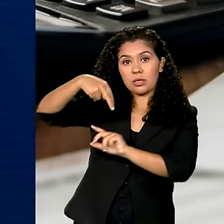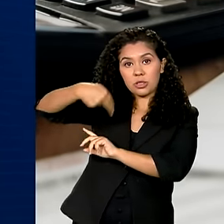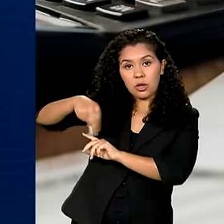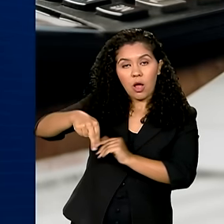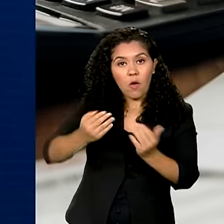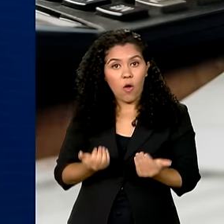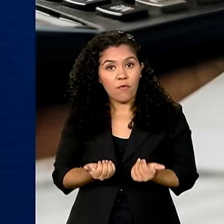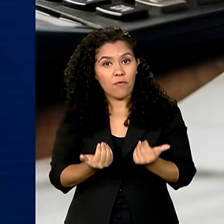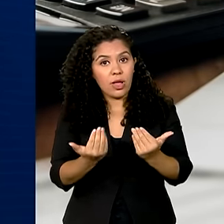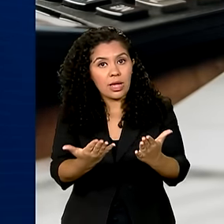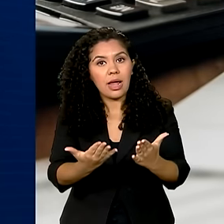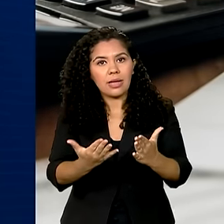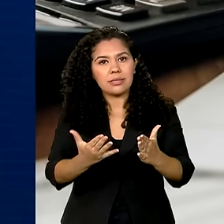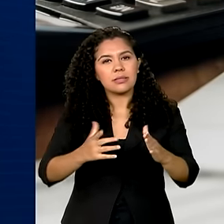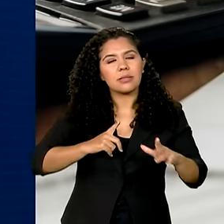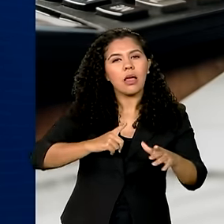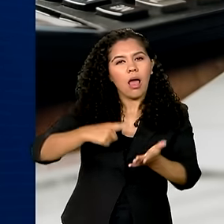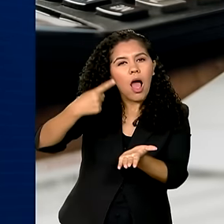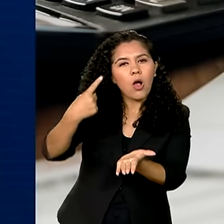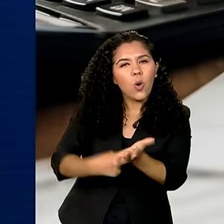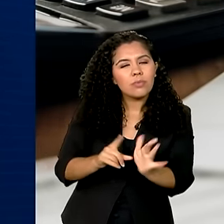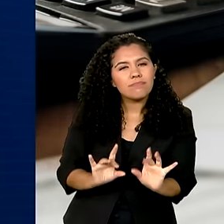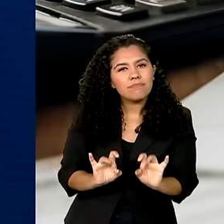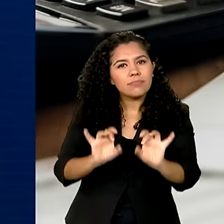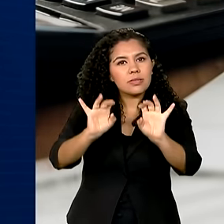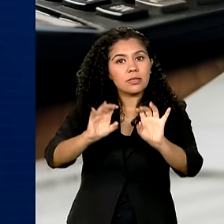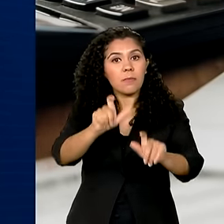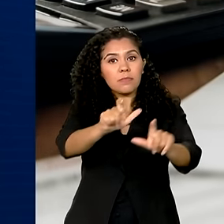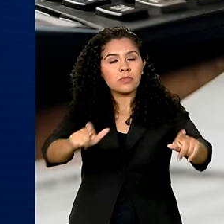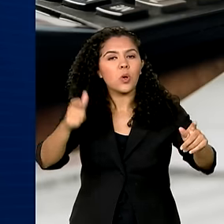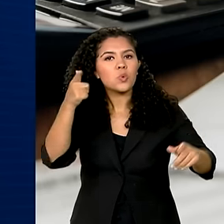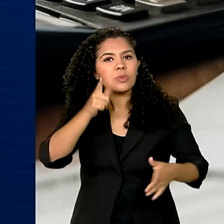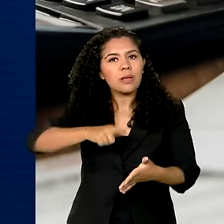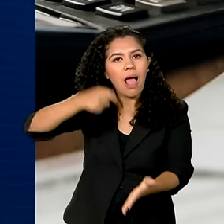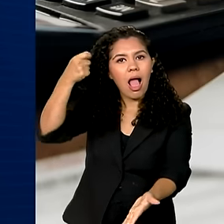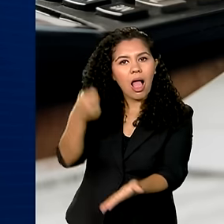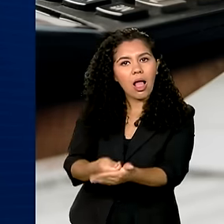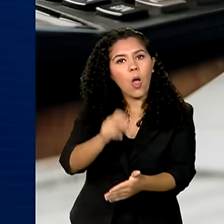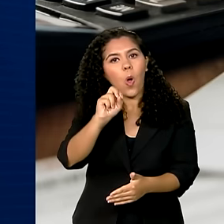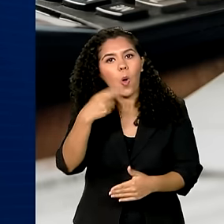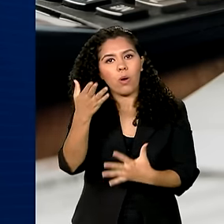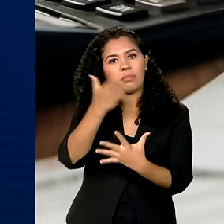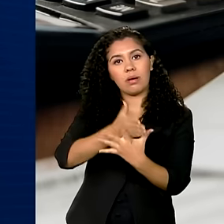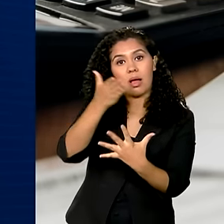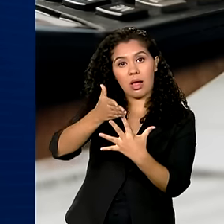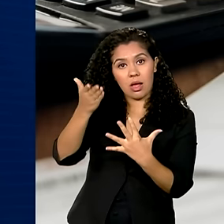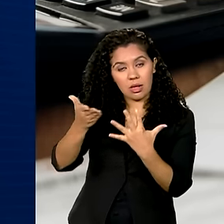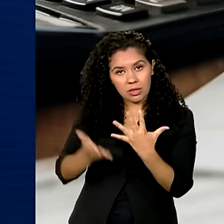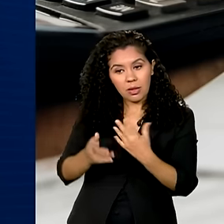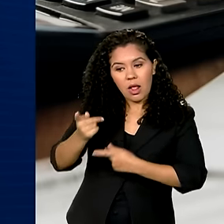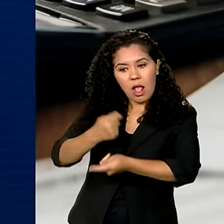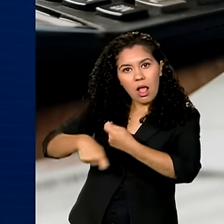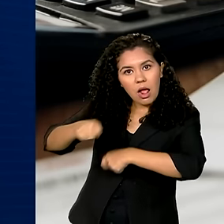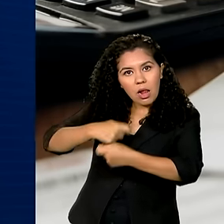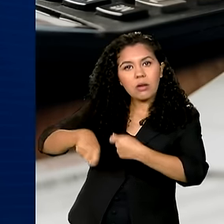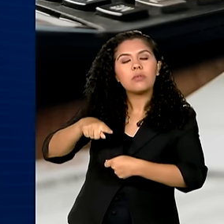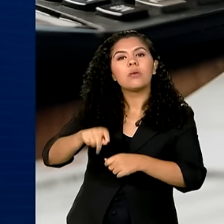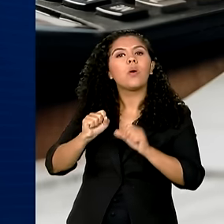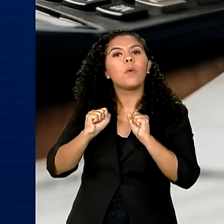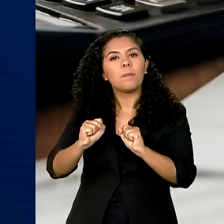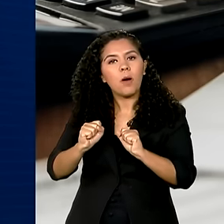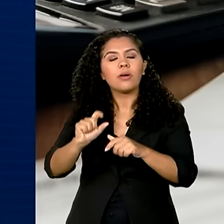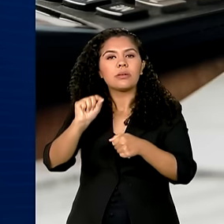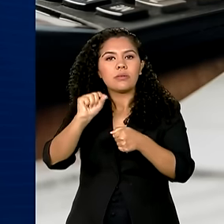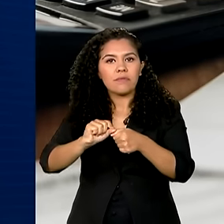condições especiais para que os estudantes possam quitar ou parcelar suas dívidas. A renegociação deve ser